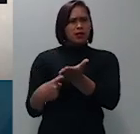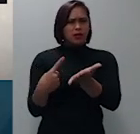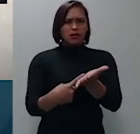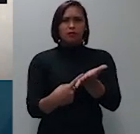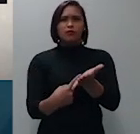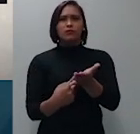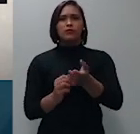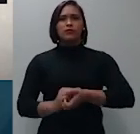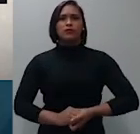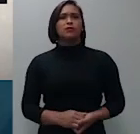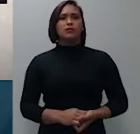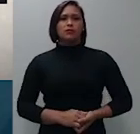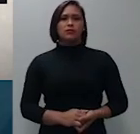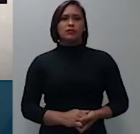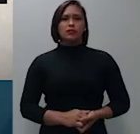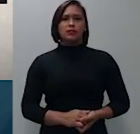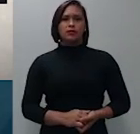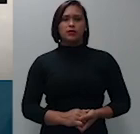superada